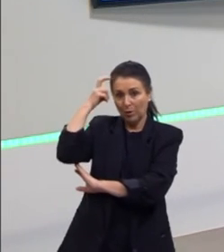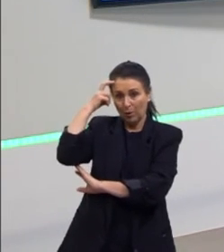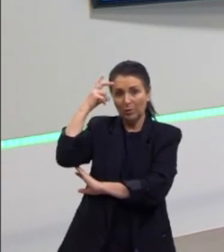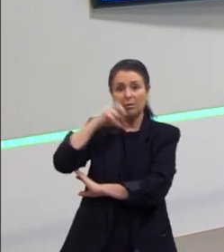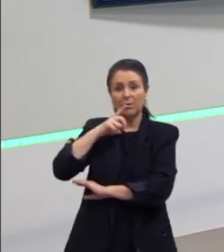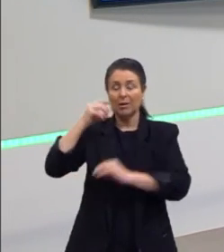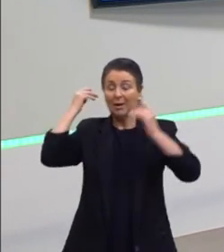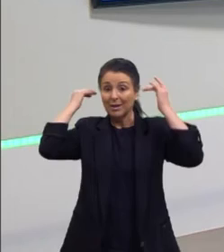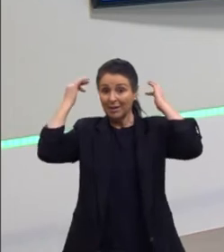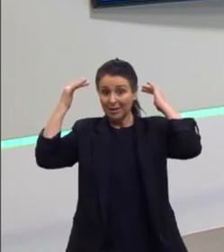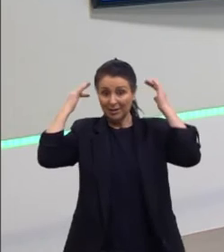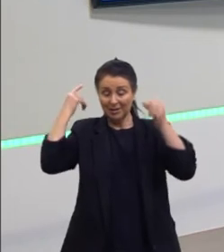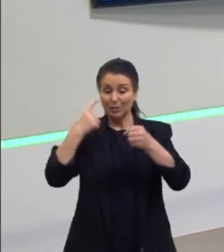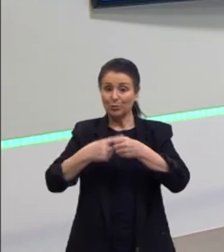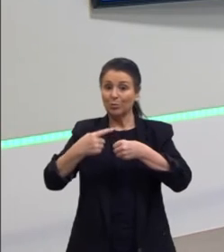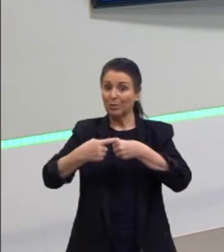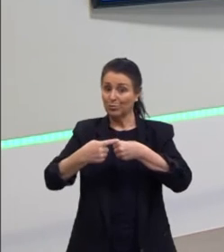México,